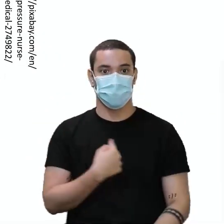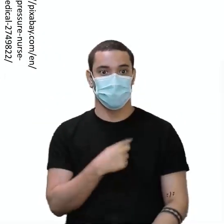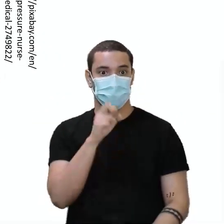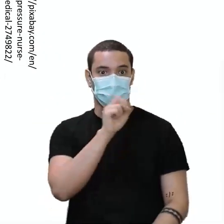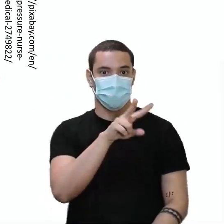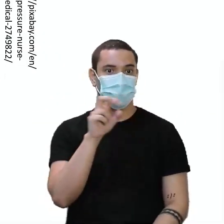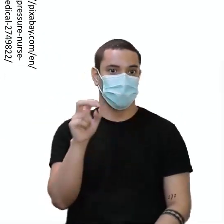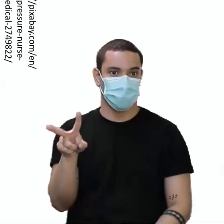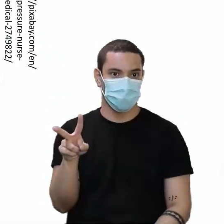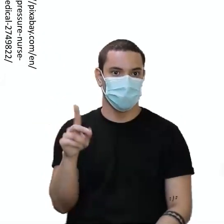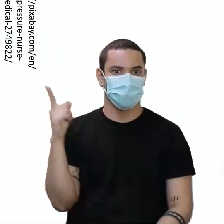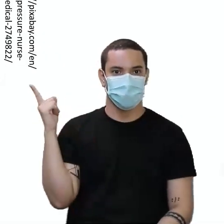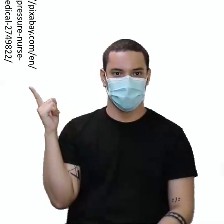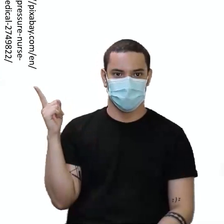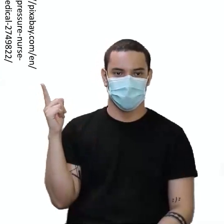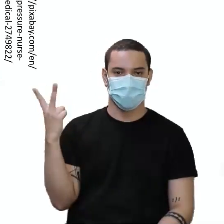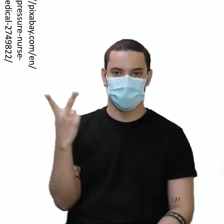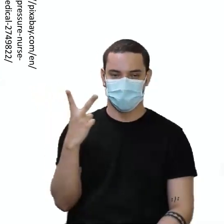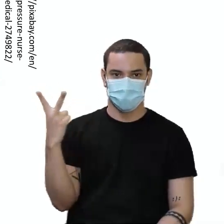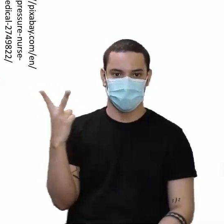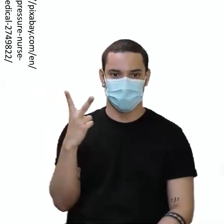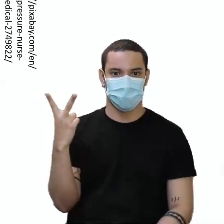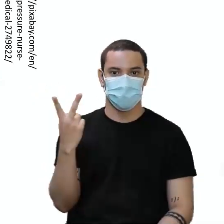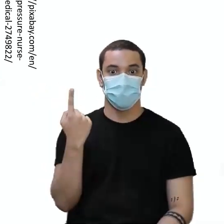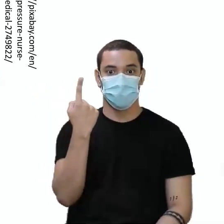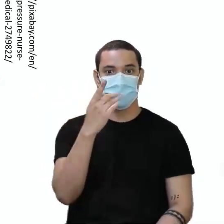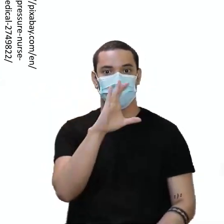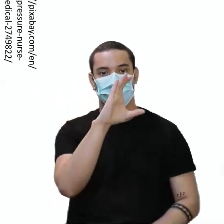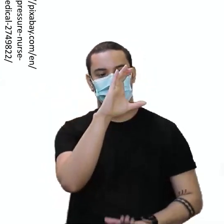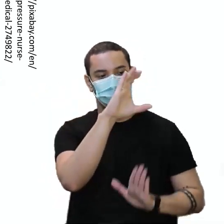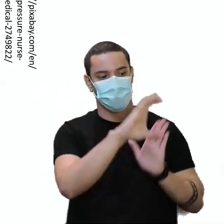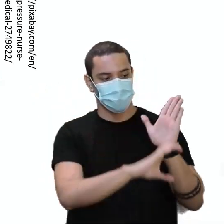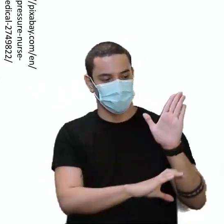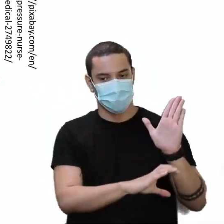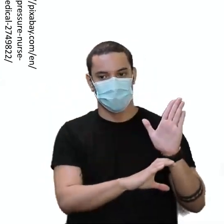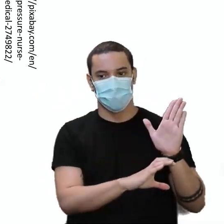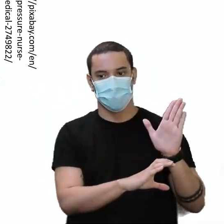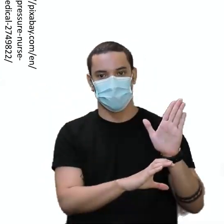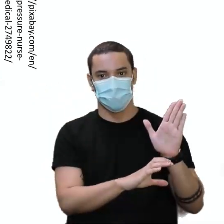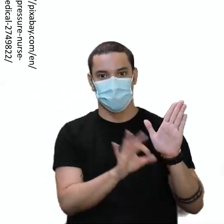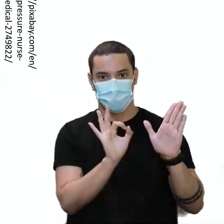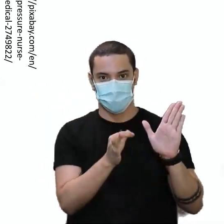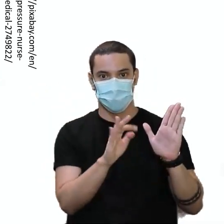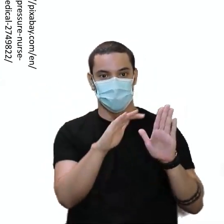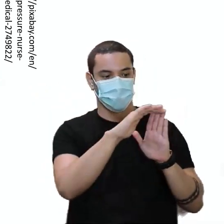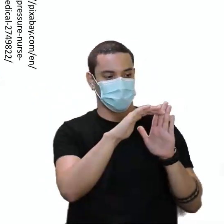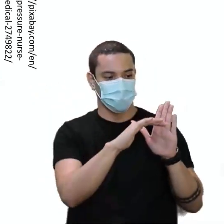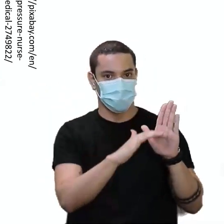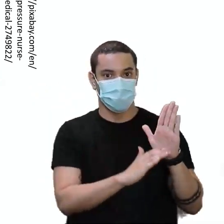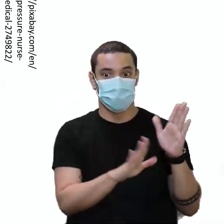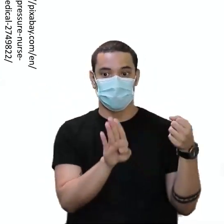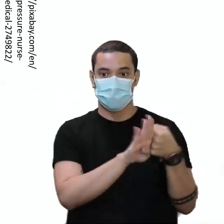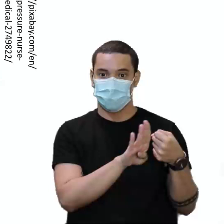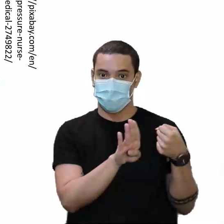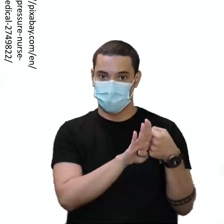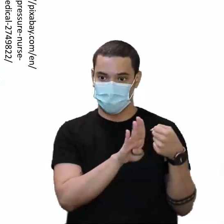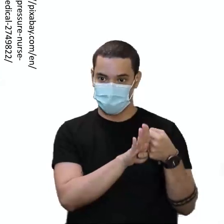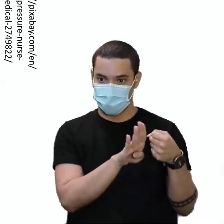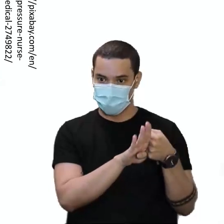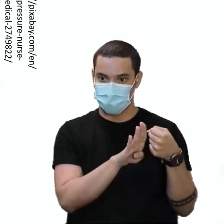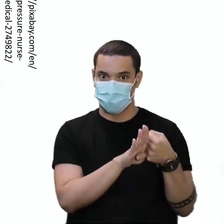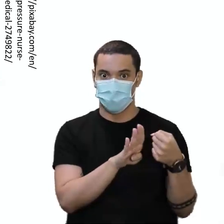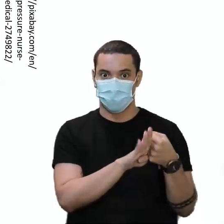foram o quê? Resumé e resumé, que significa, ok, resumé é uma classificação gramatical de substantivo,